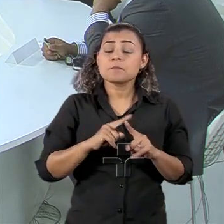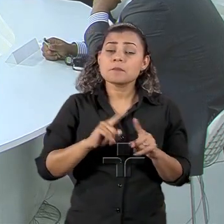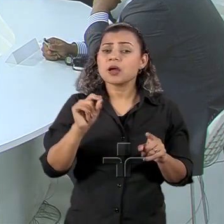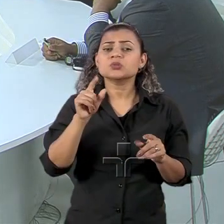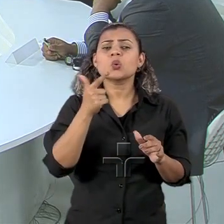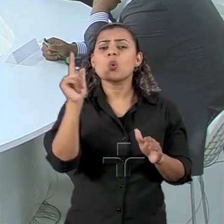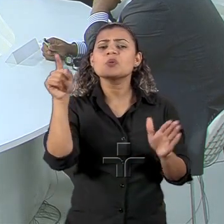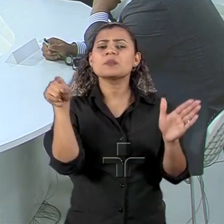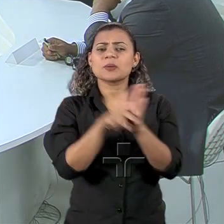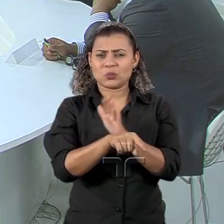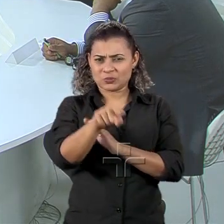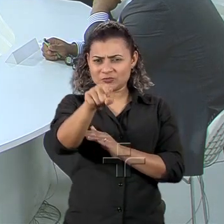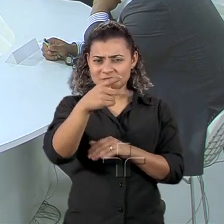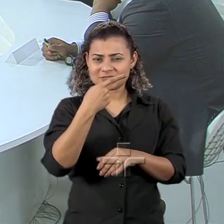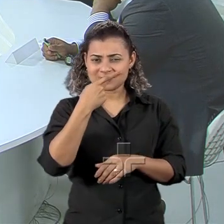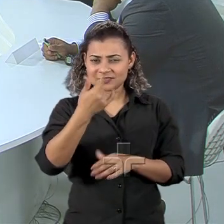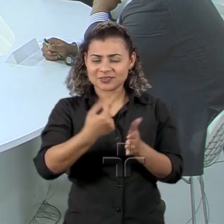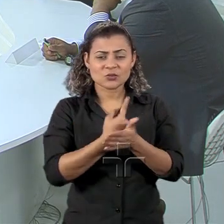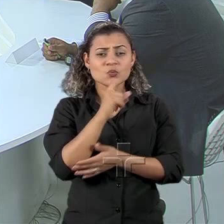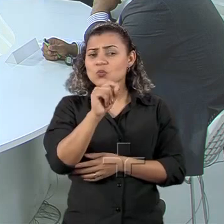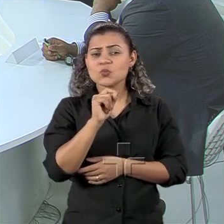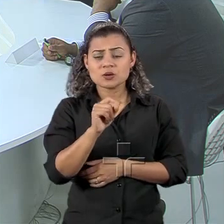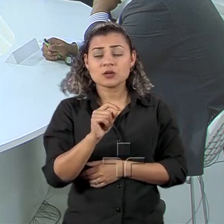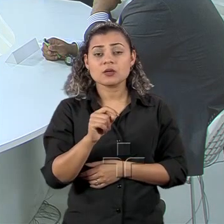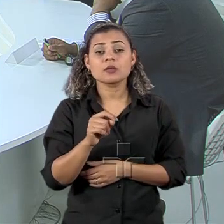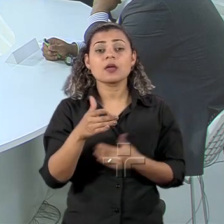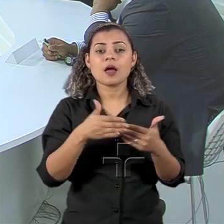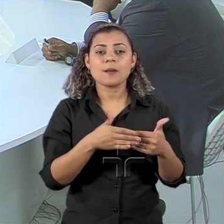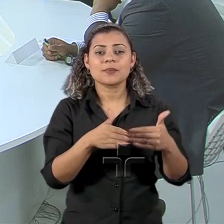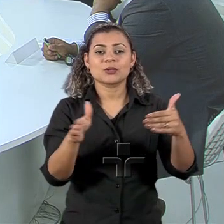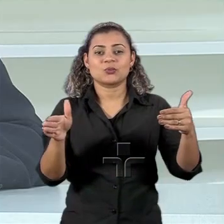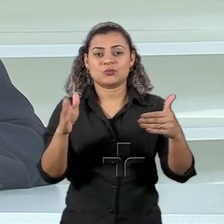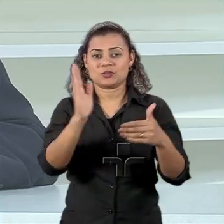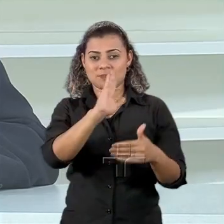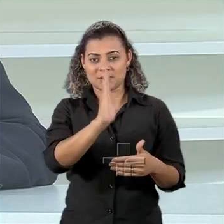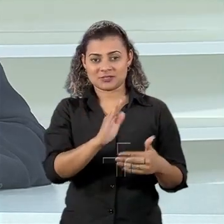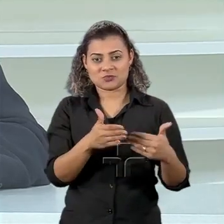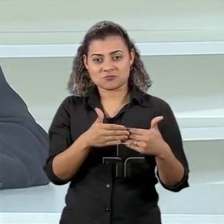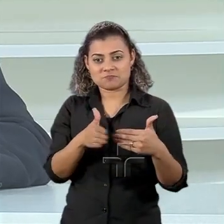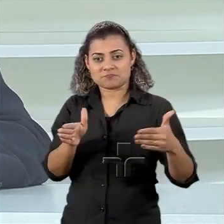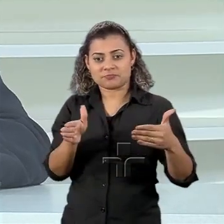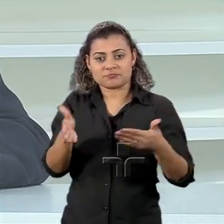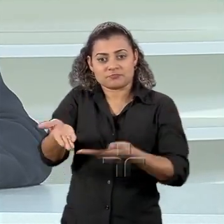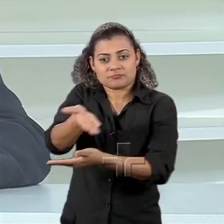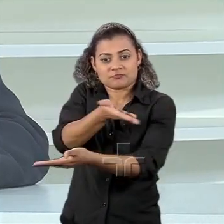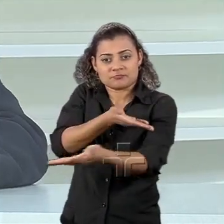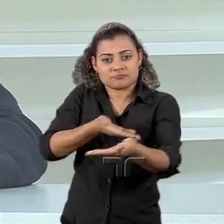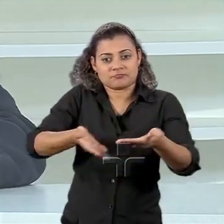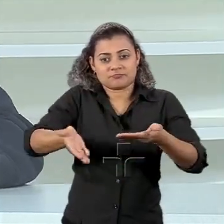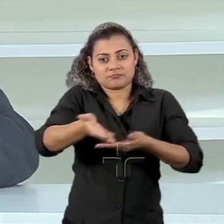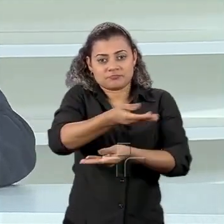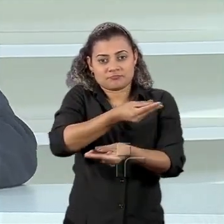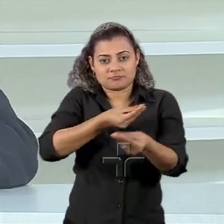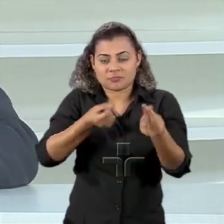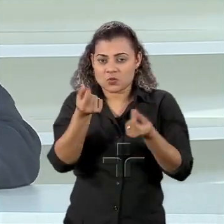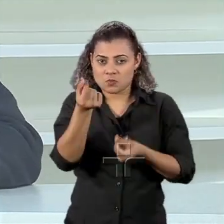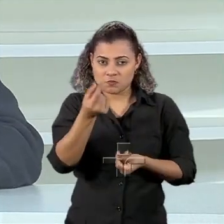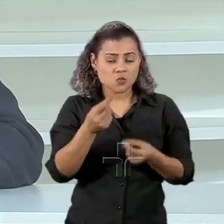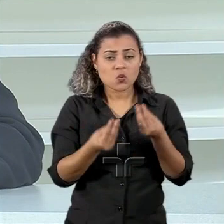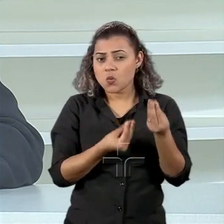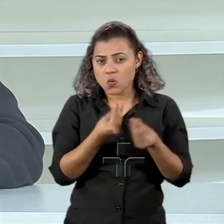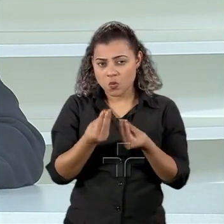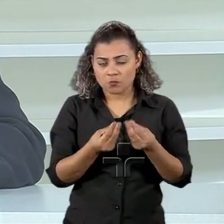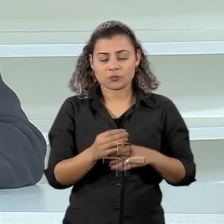pergunta que você tinha feito sobre a questão da abertura aqui no Brasil. Eu acho que a política